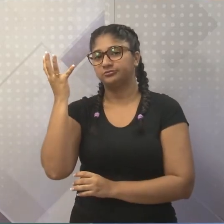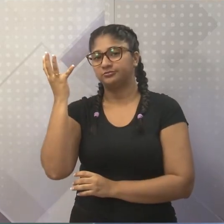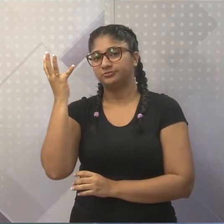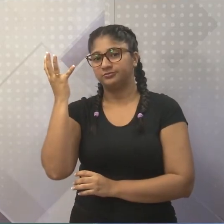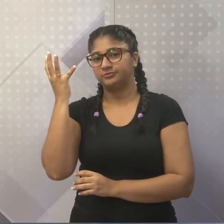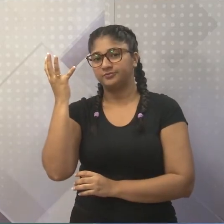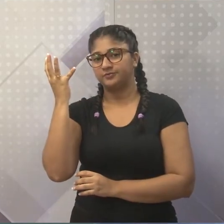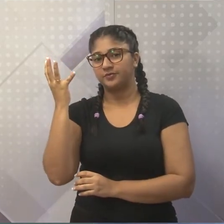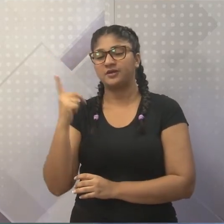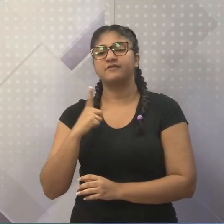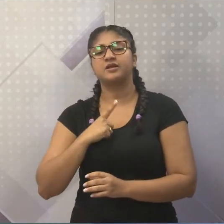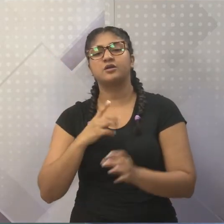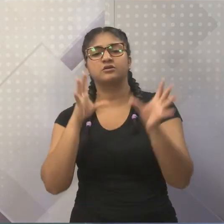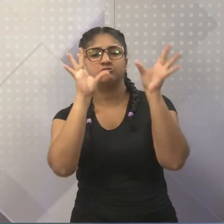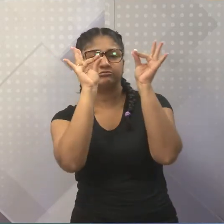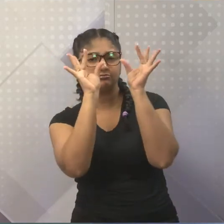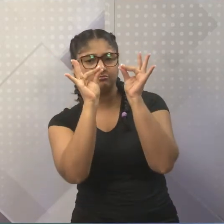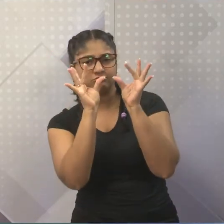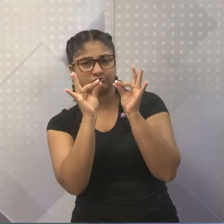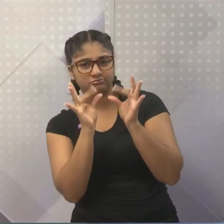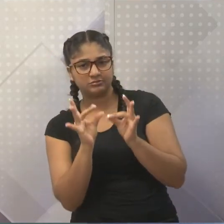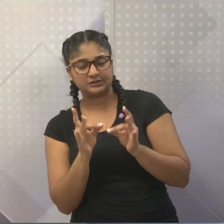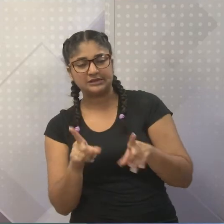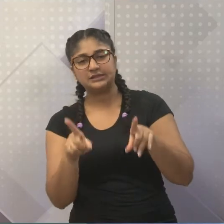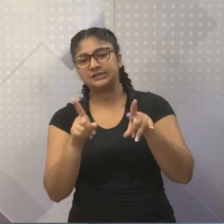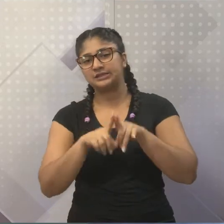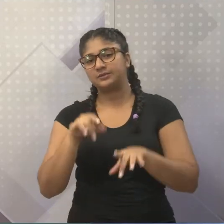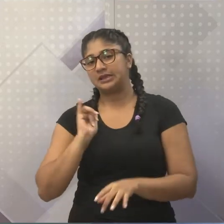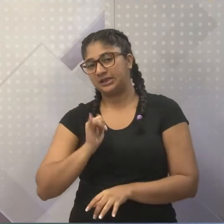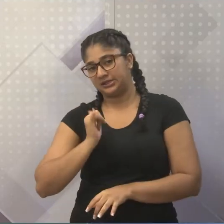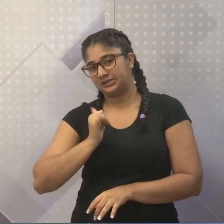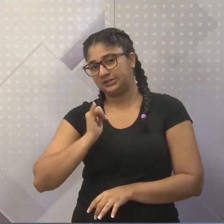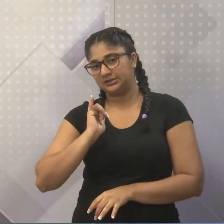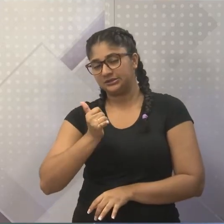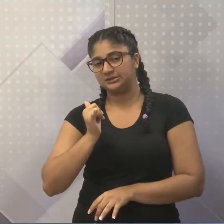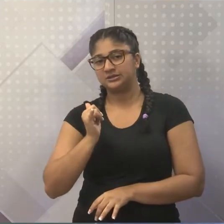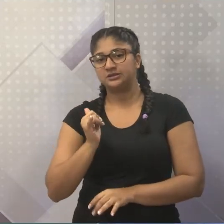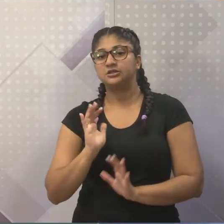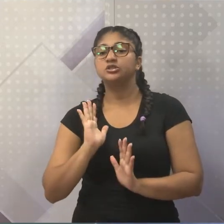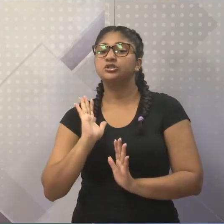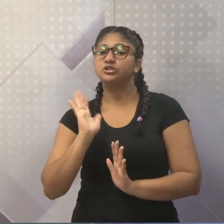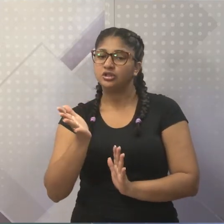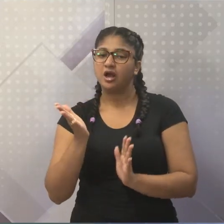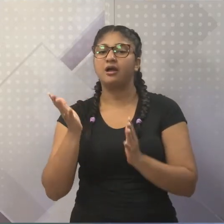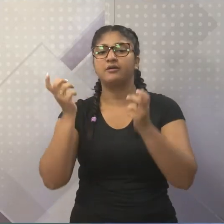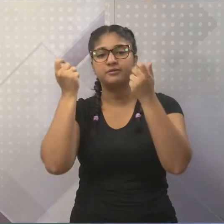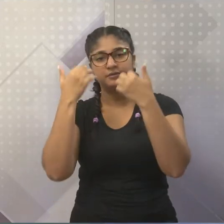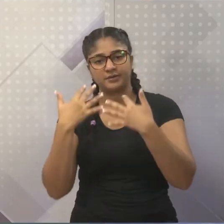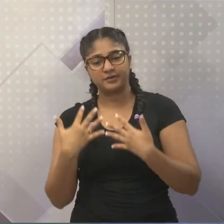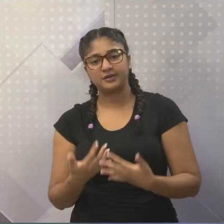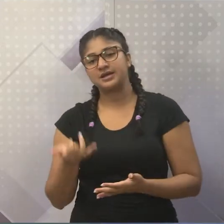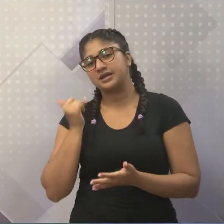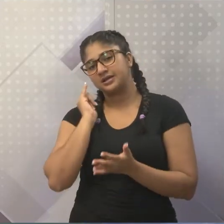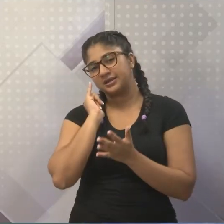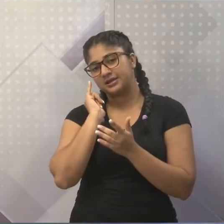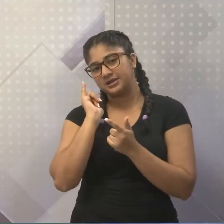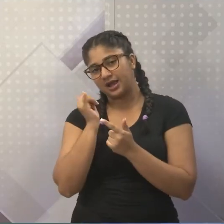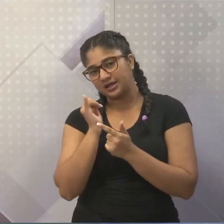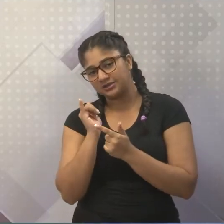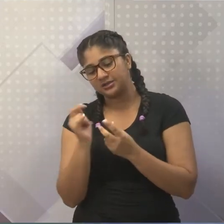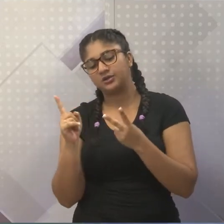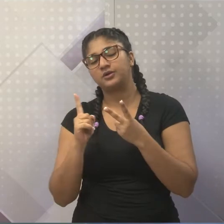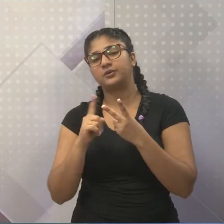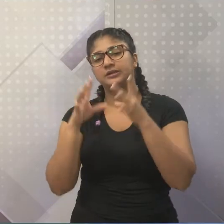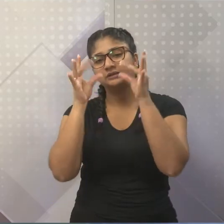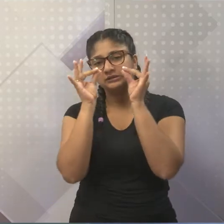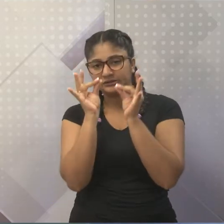nele vai aparecer a descrição e a narração, certo? Como nós já falamos hoje de narração e descrição, e nela, quando